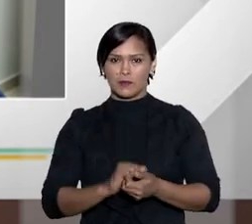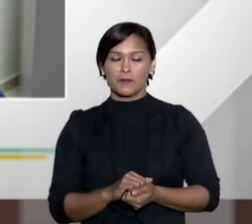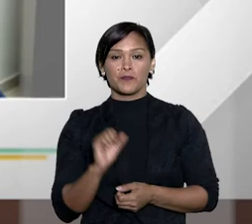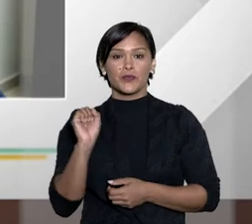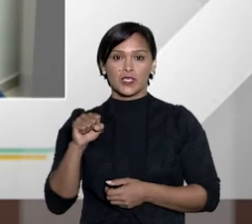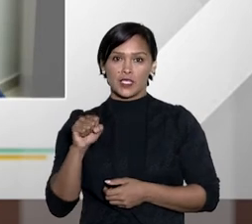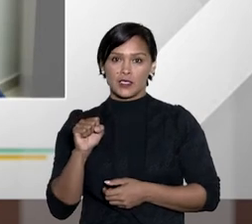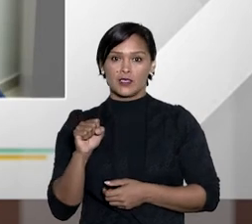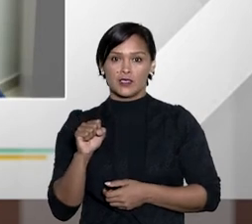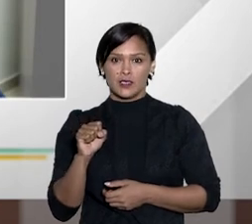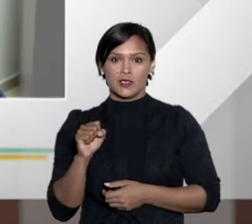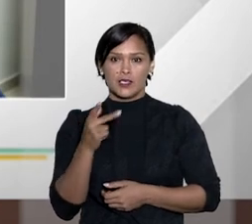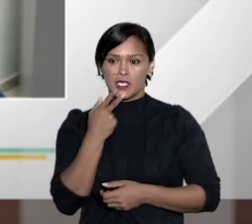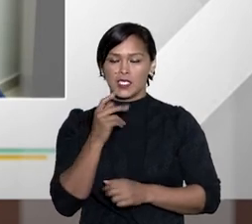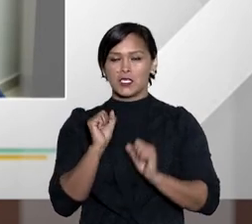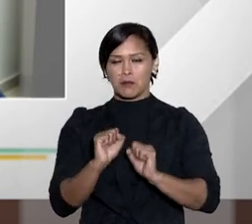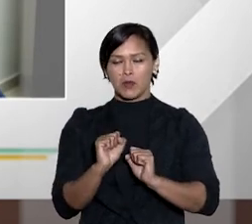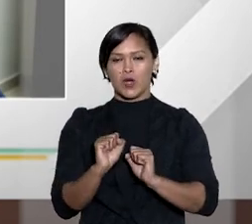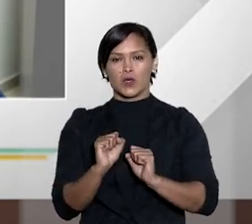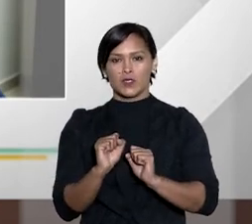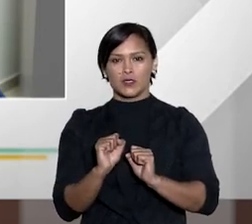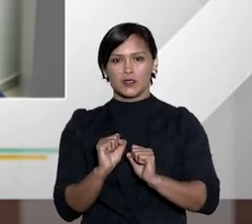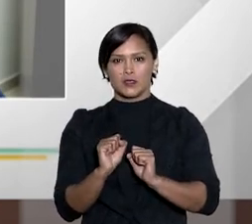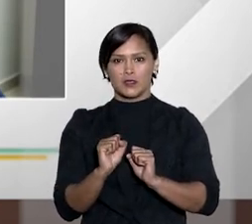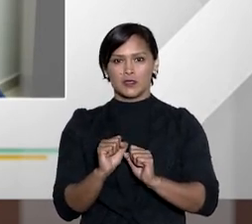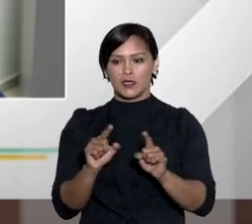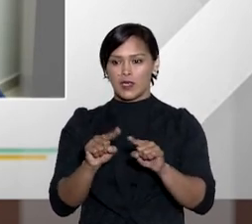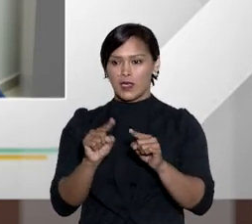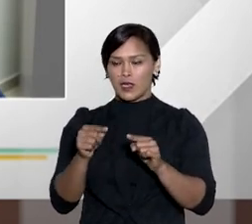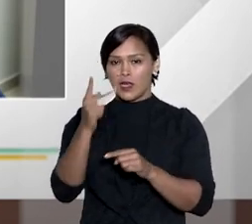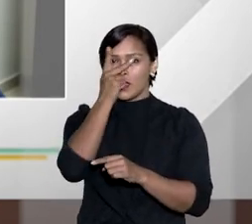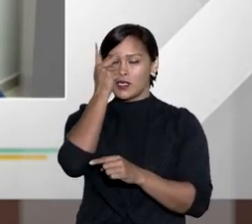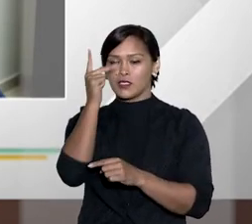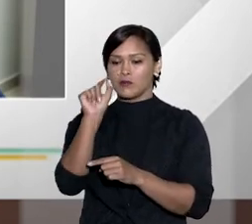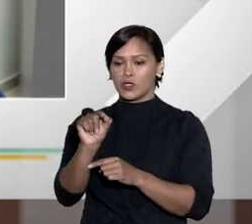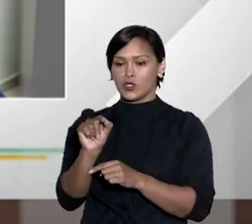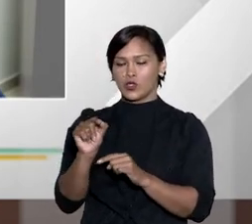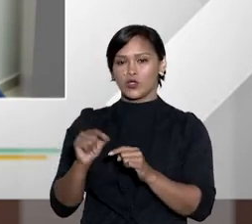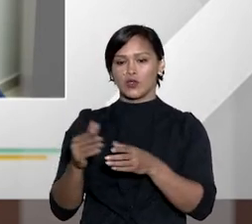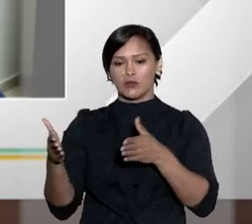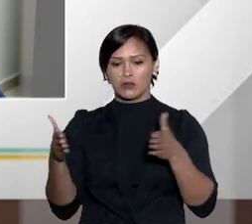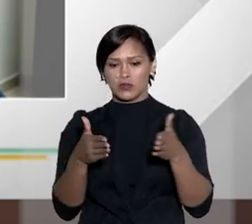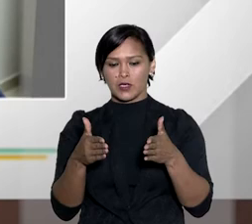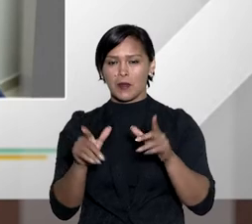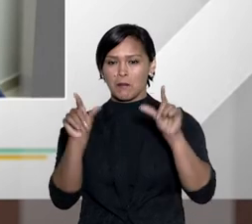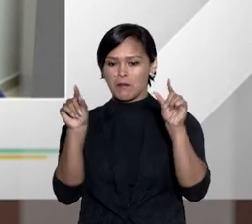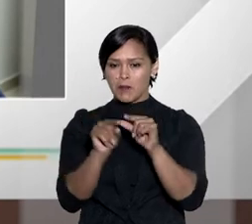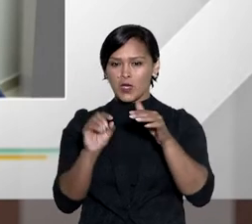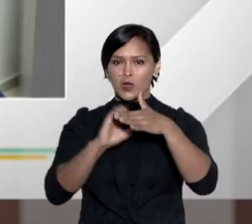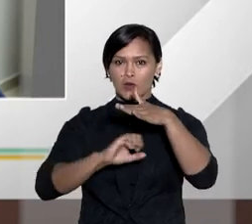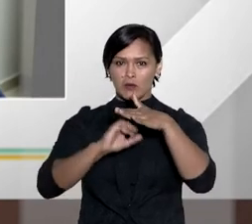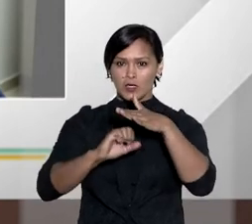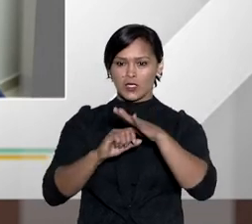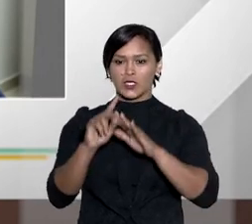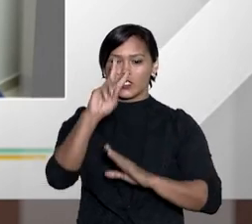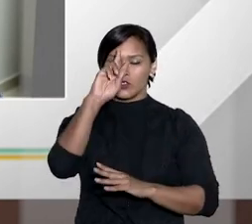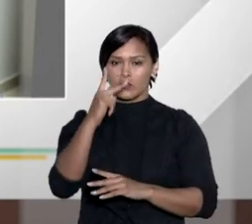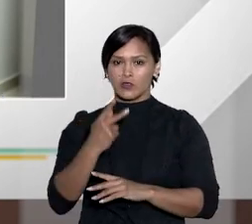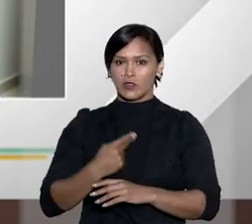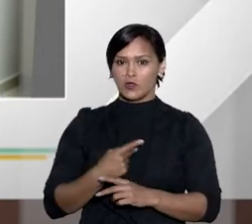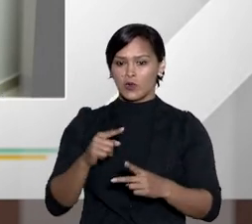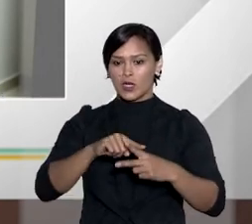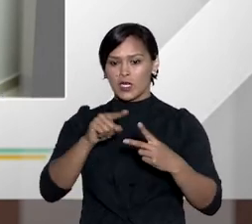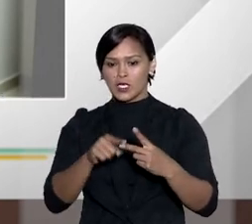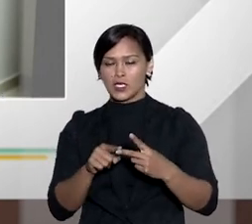juizados especiais cíveis sim elas podem as pessoas